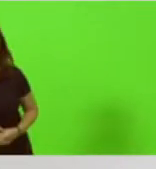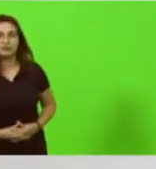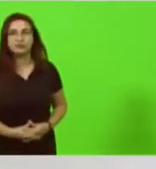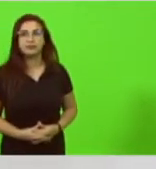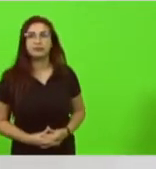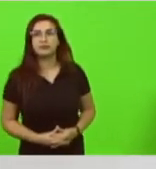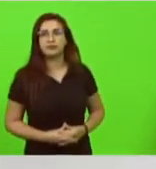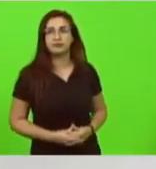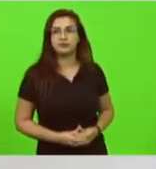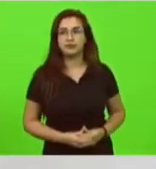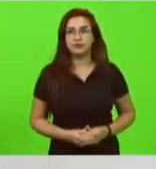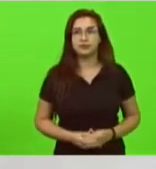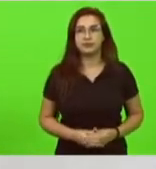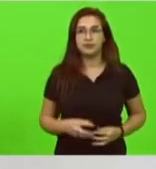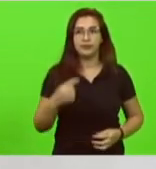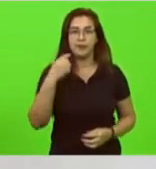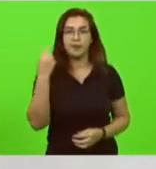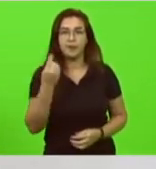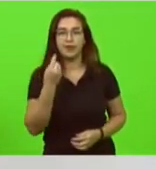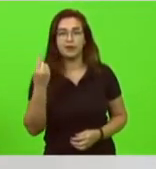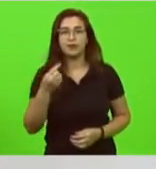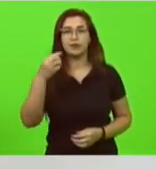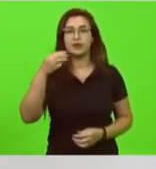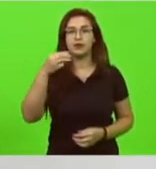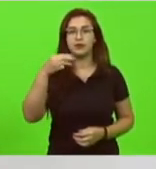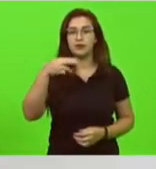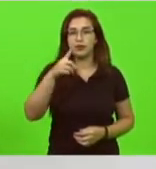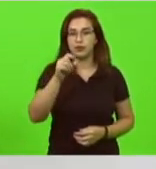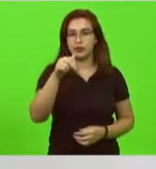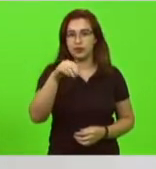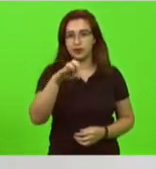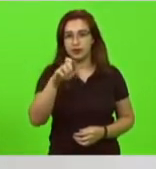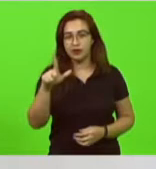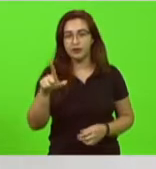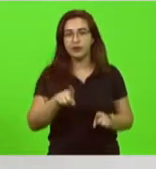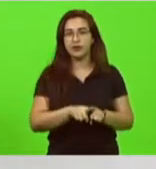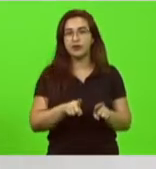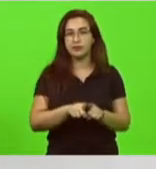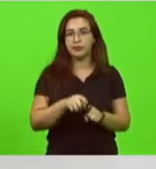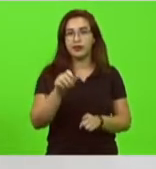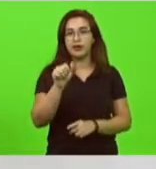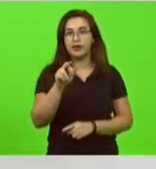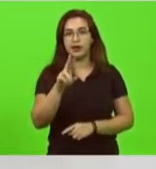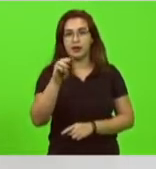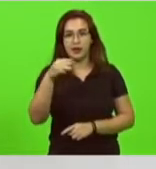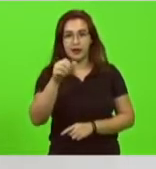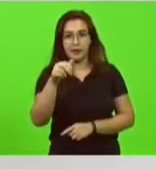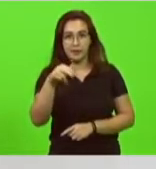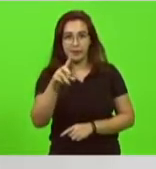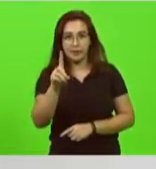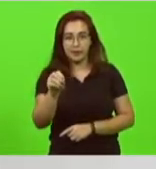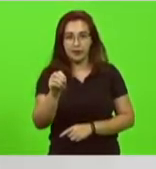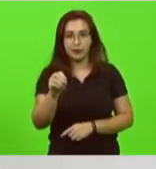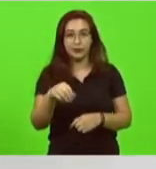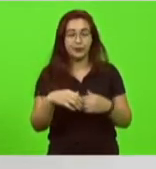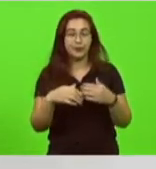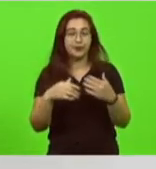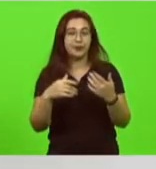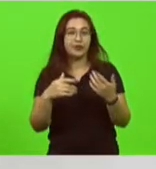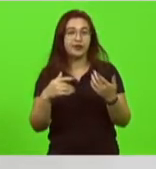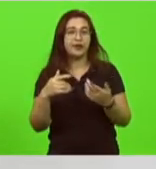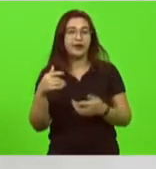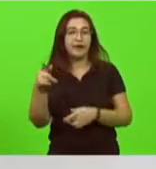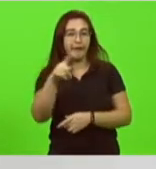deputado federal Daniel Freitas deputado federal coronel Armando que tão bem nos